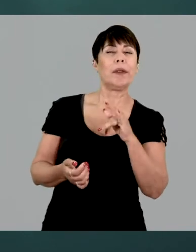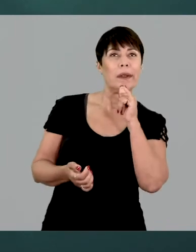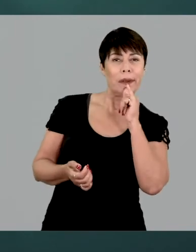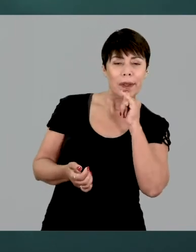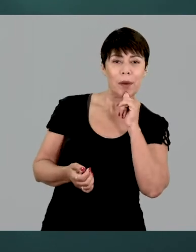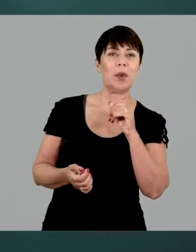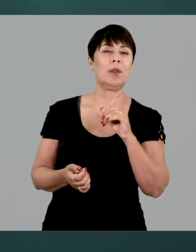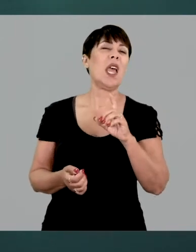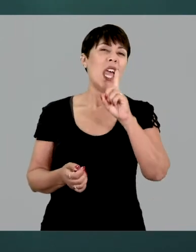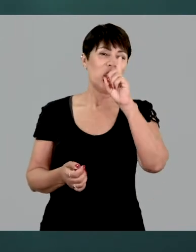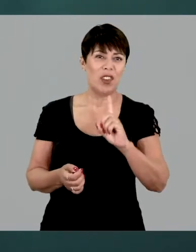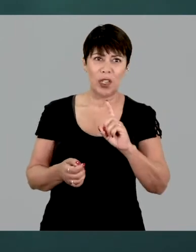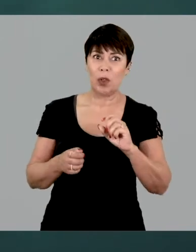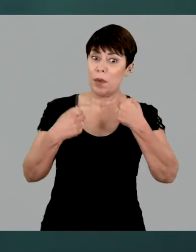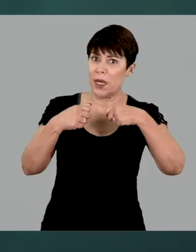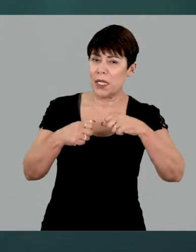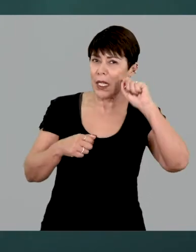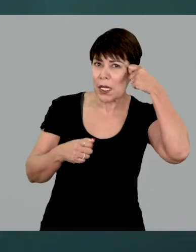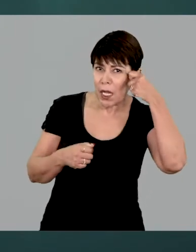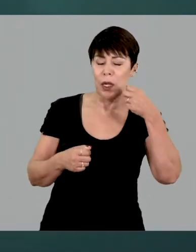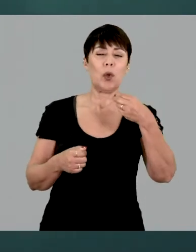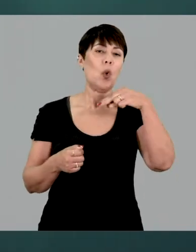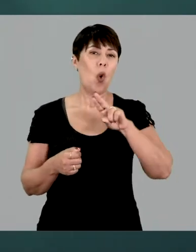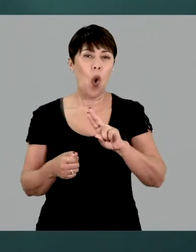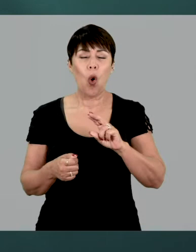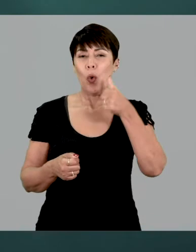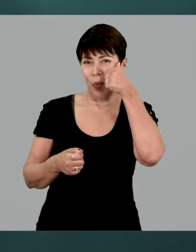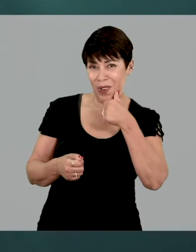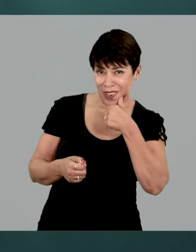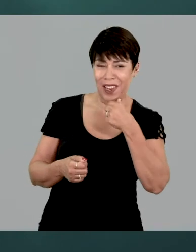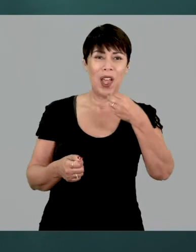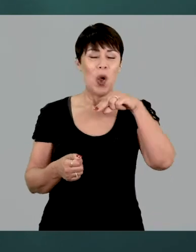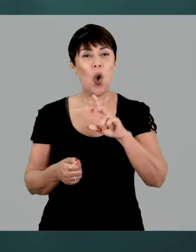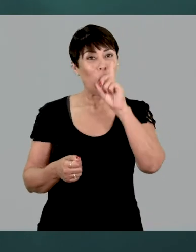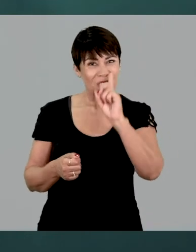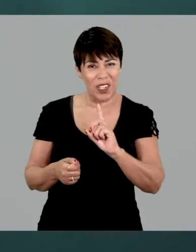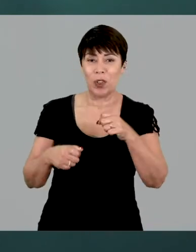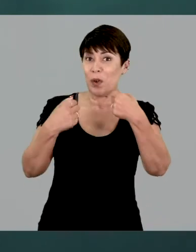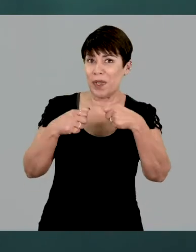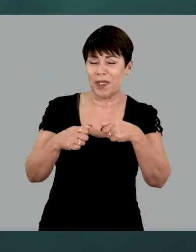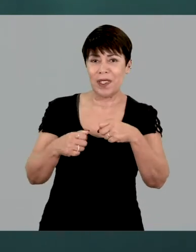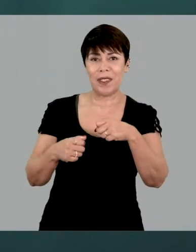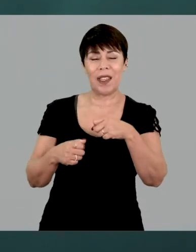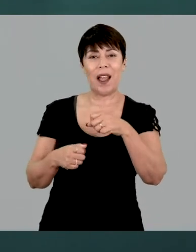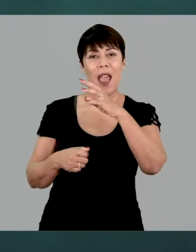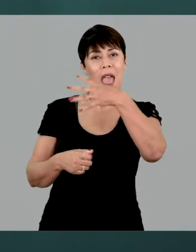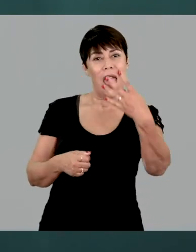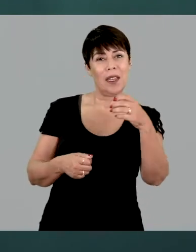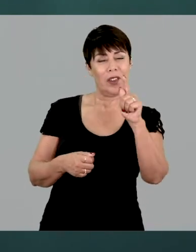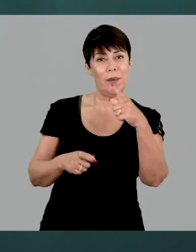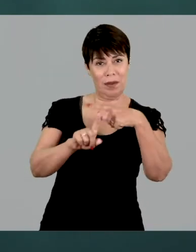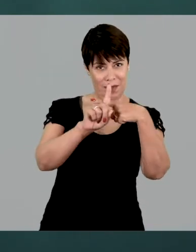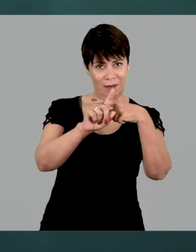Em que o diretor tem que ser uma pessoa negra ou o diretor tem ser uma mulher ou o diretor tem que ser um LGBT ou